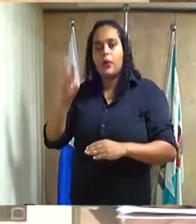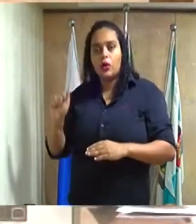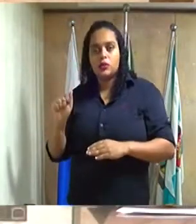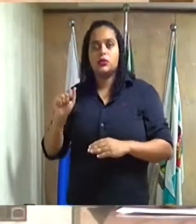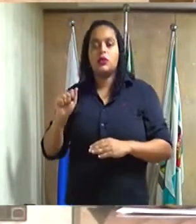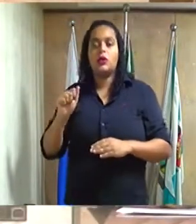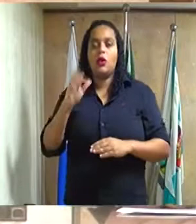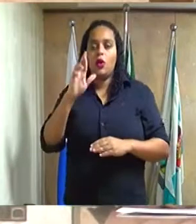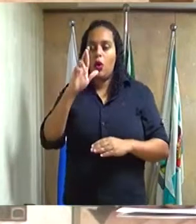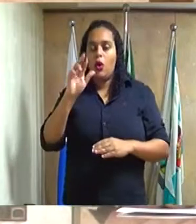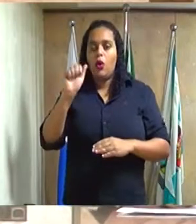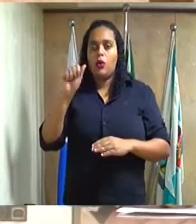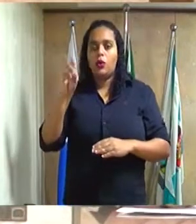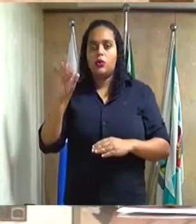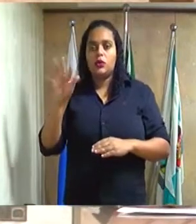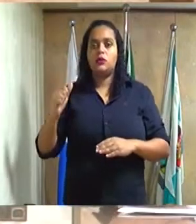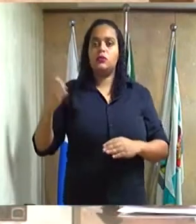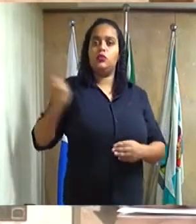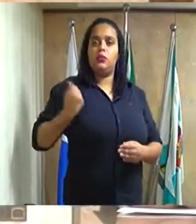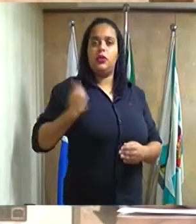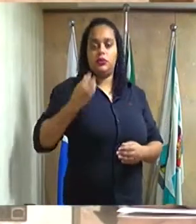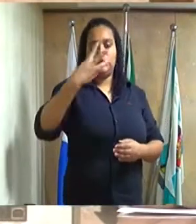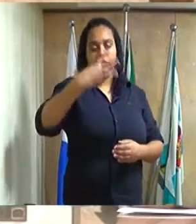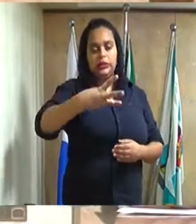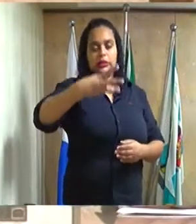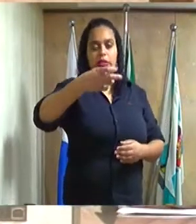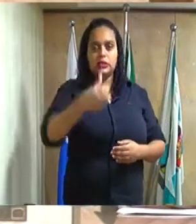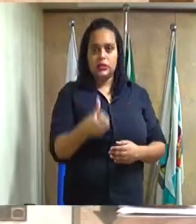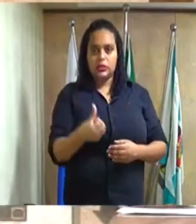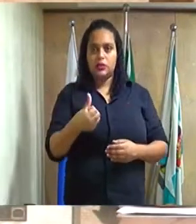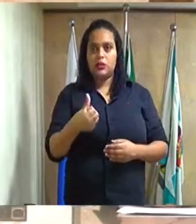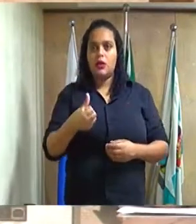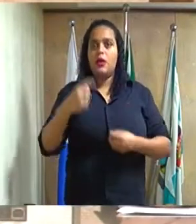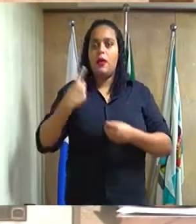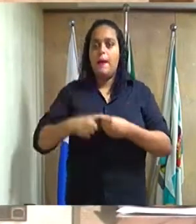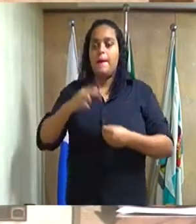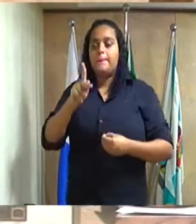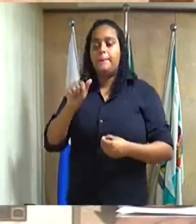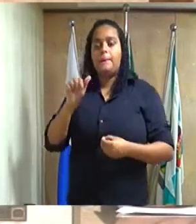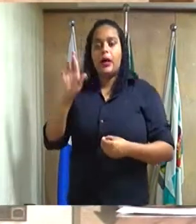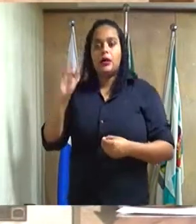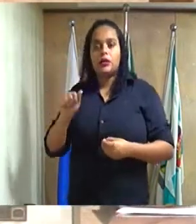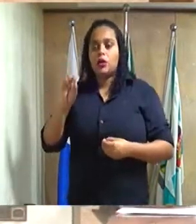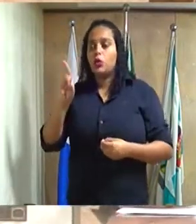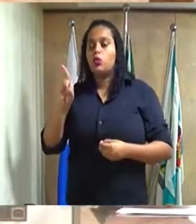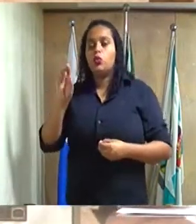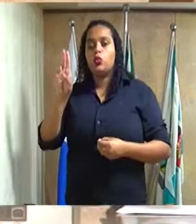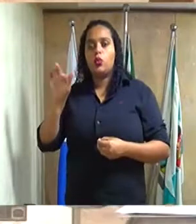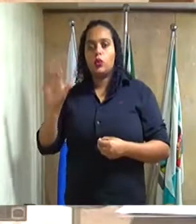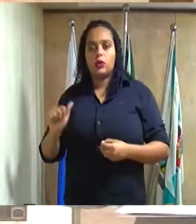36, Parque Duque, primeiro distrito deste município.